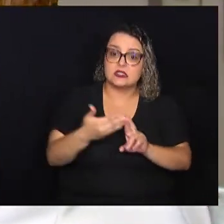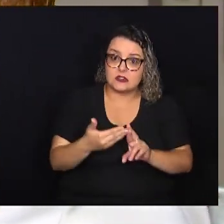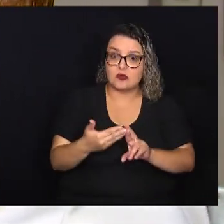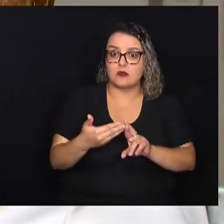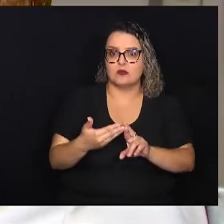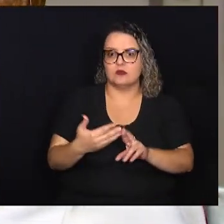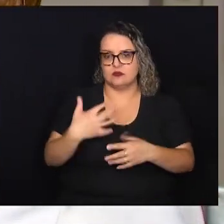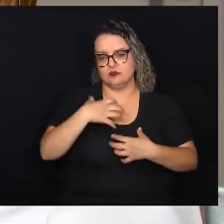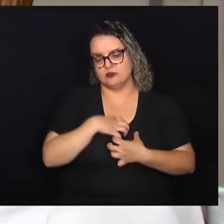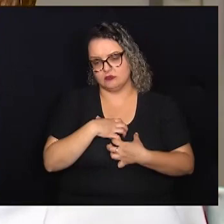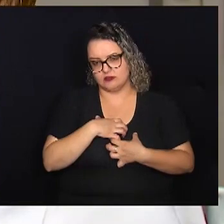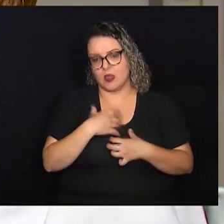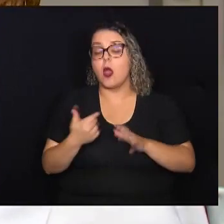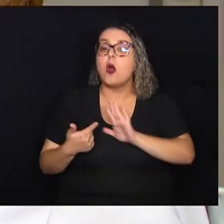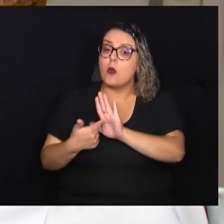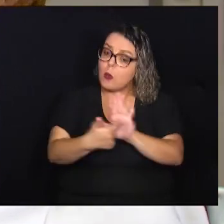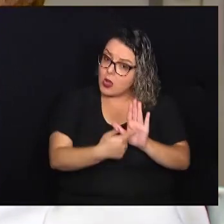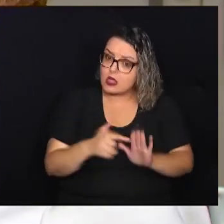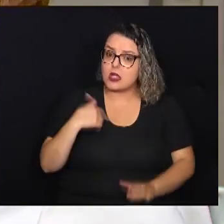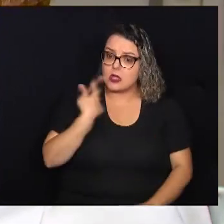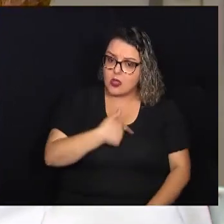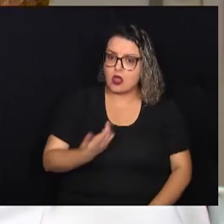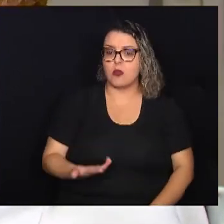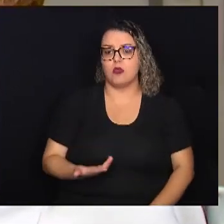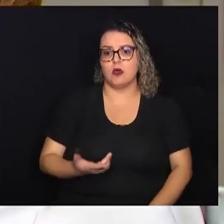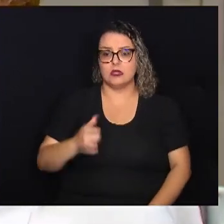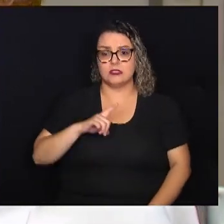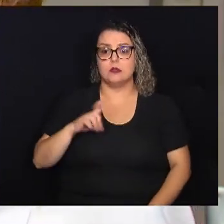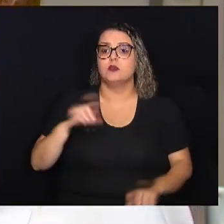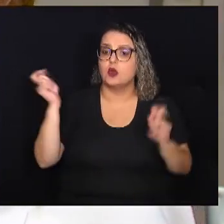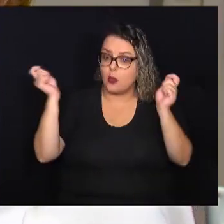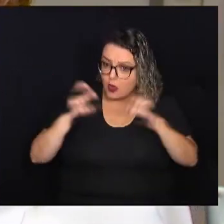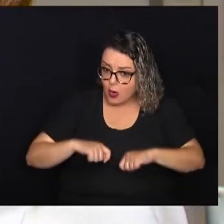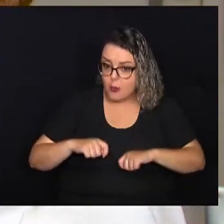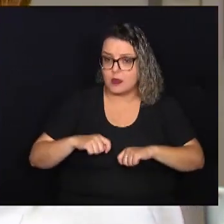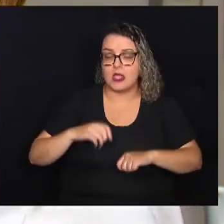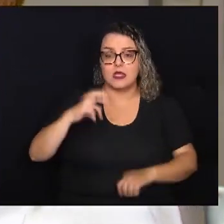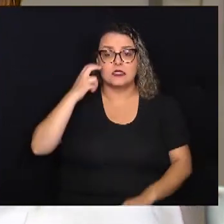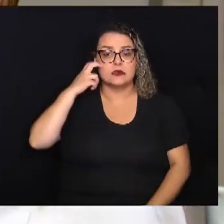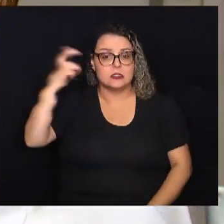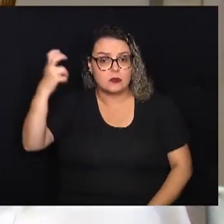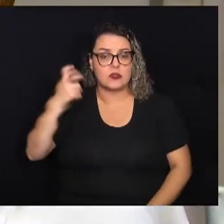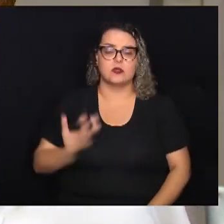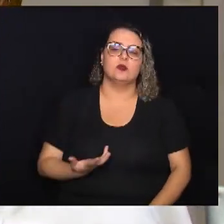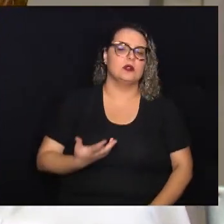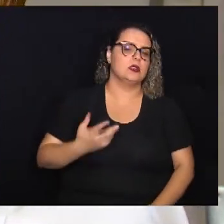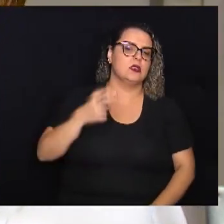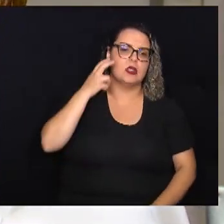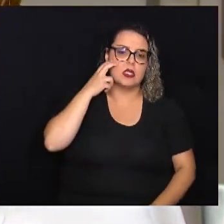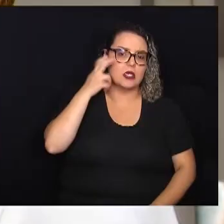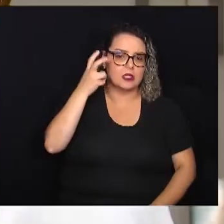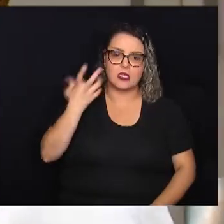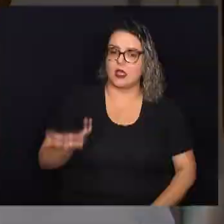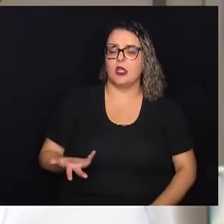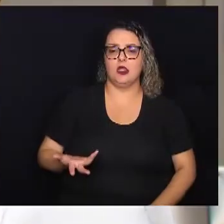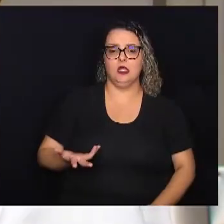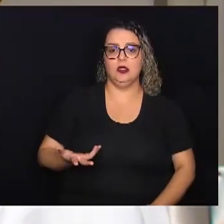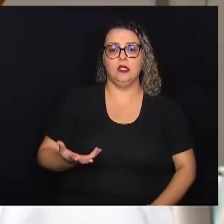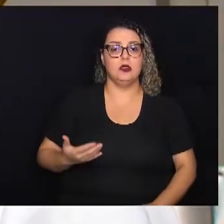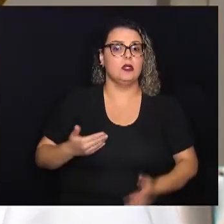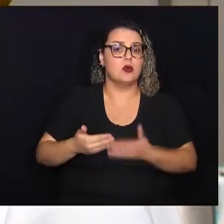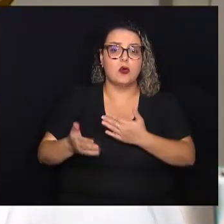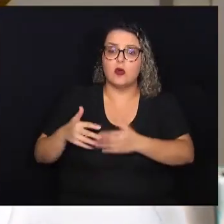Isso demonstra que nós temos competência, temos sabedoria, inteligência, para ocupar qualquer cargo, em qualquer espaço.